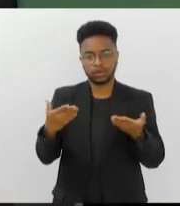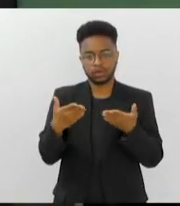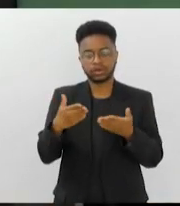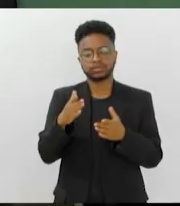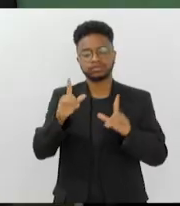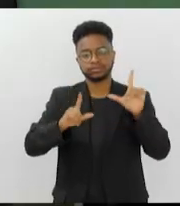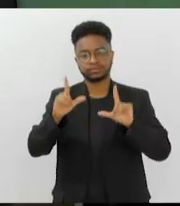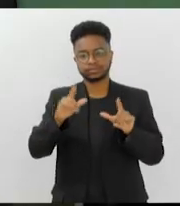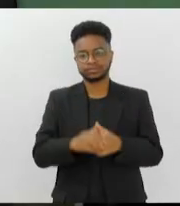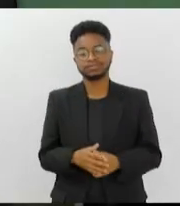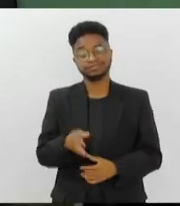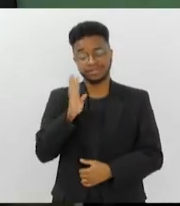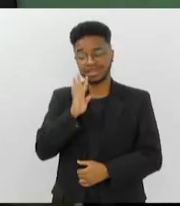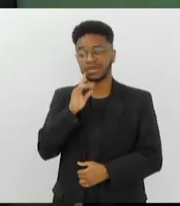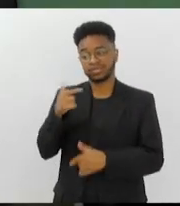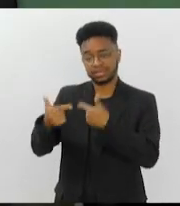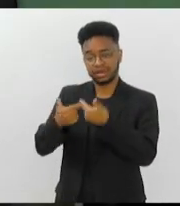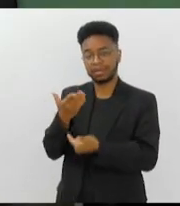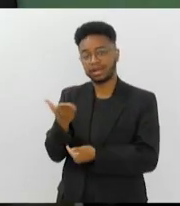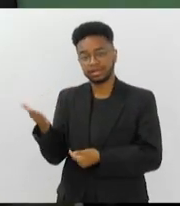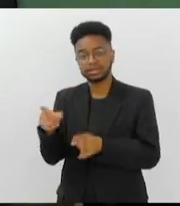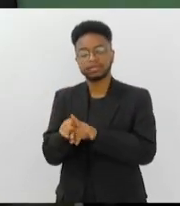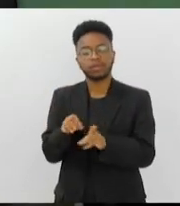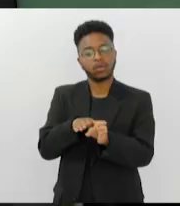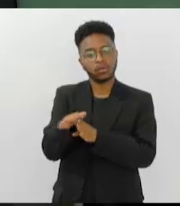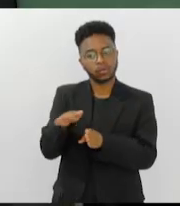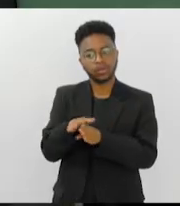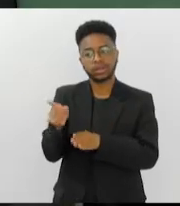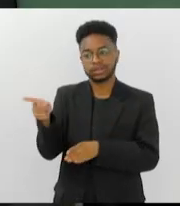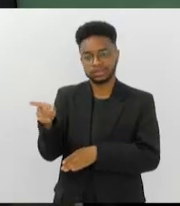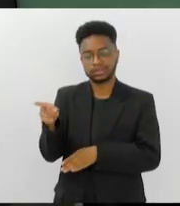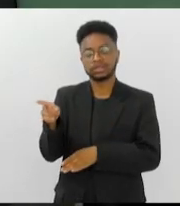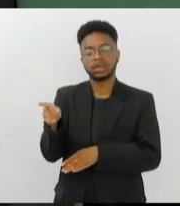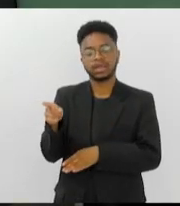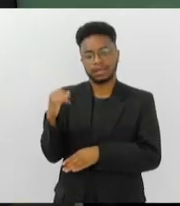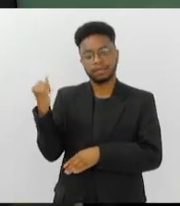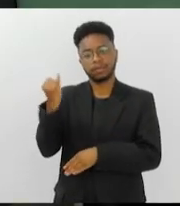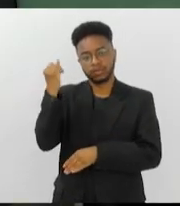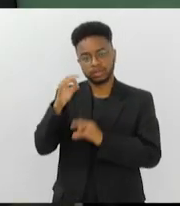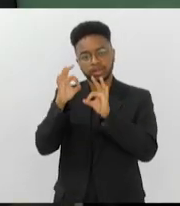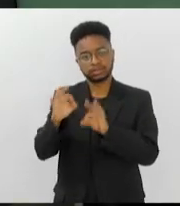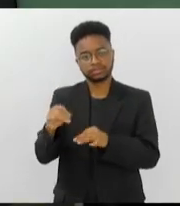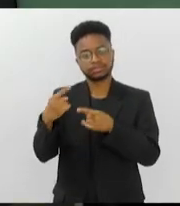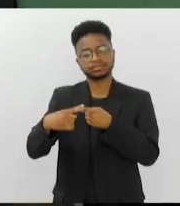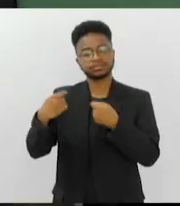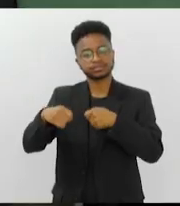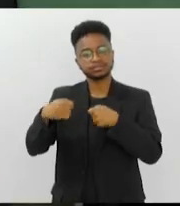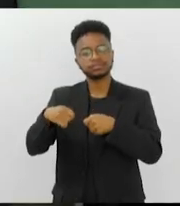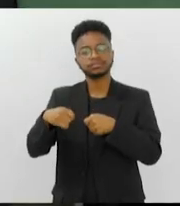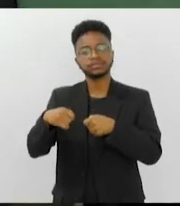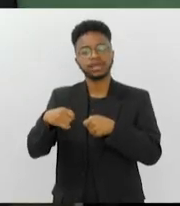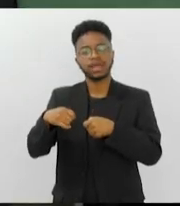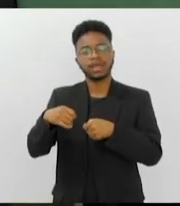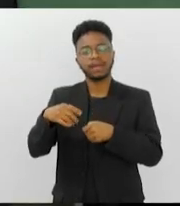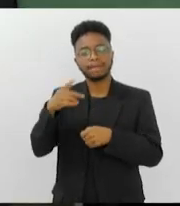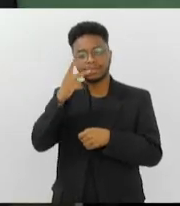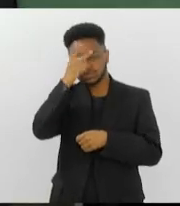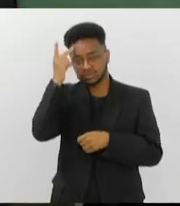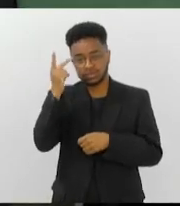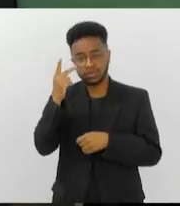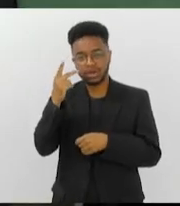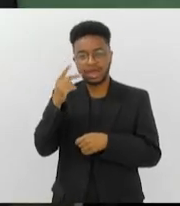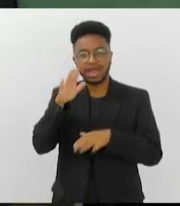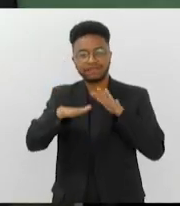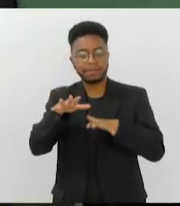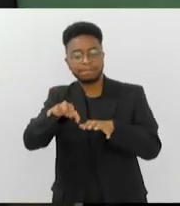Verdade, PV. Muito legal o trabalho deles e essa orientação do técnico do INEA. É importantíssimo, porque as pessoas têm o costume de pegar o animal para tirar uma